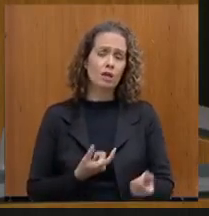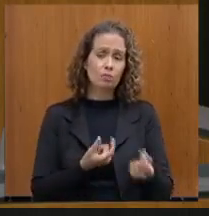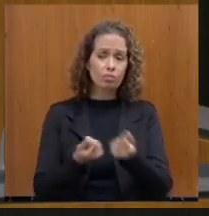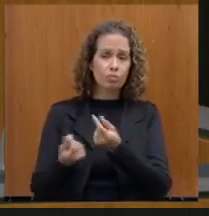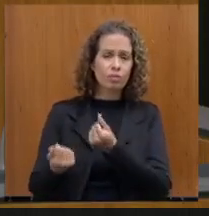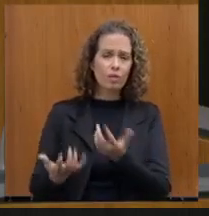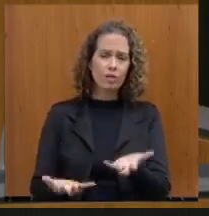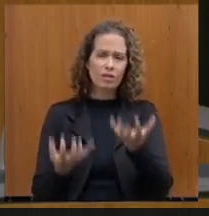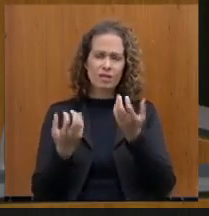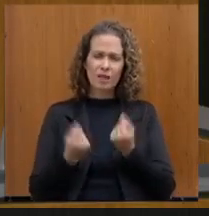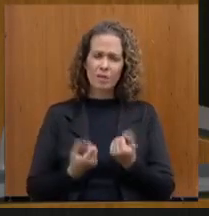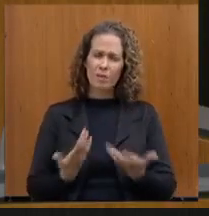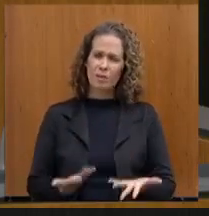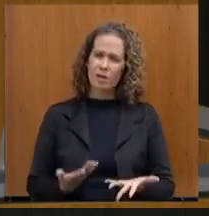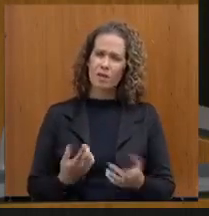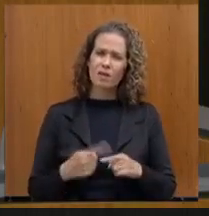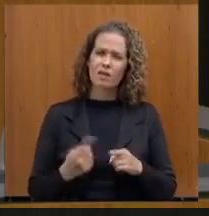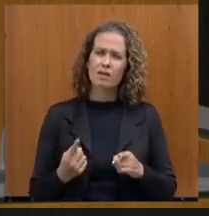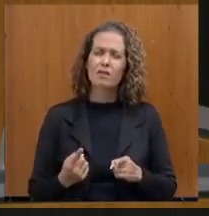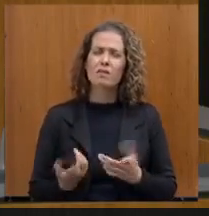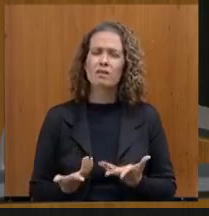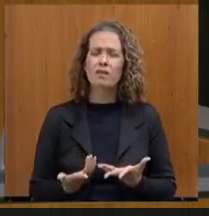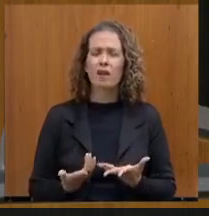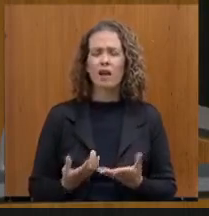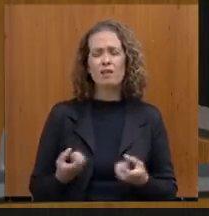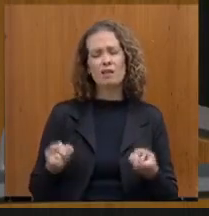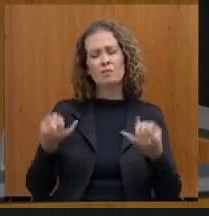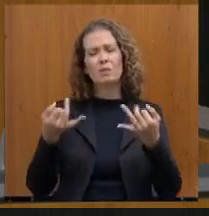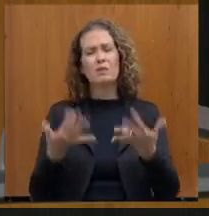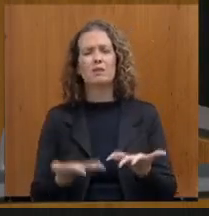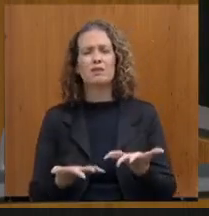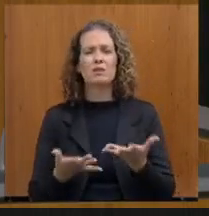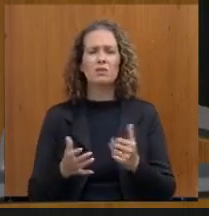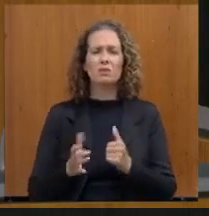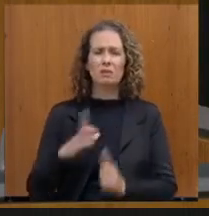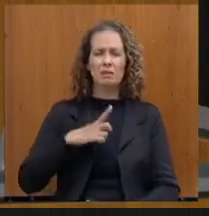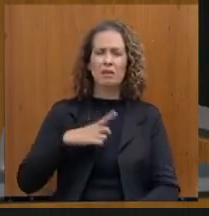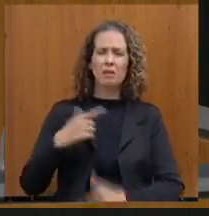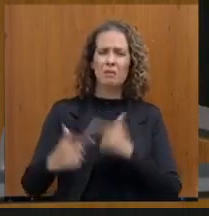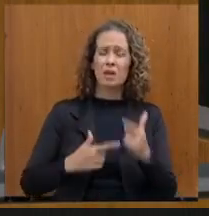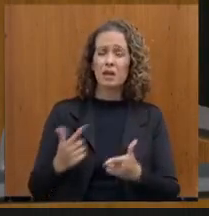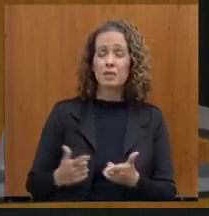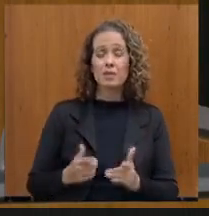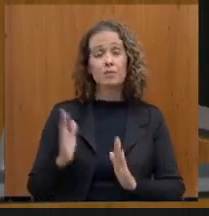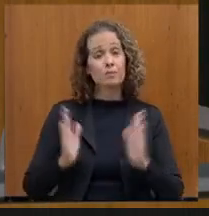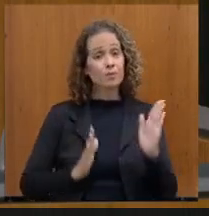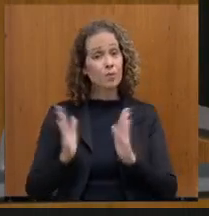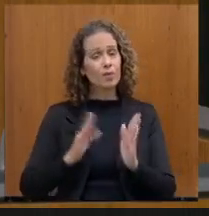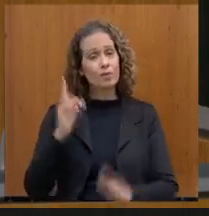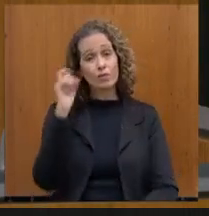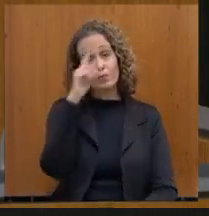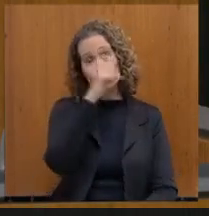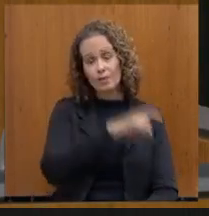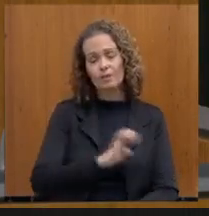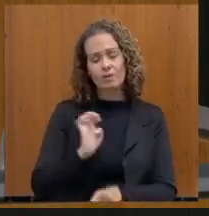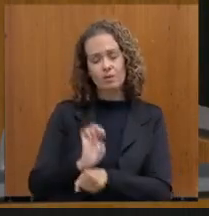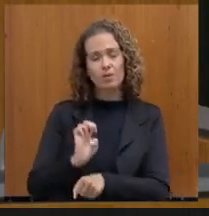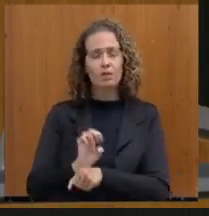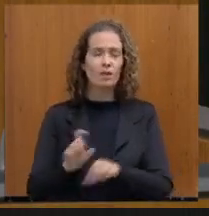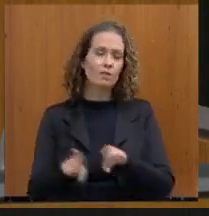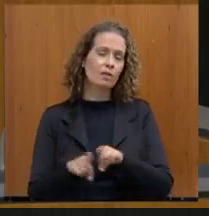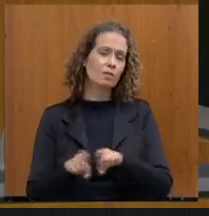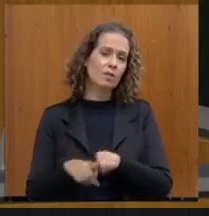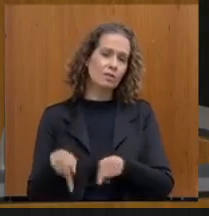sob a justificativa de que gera emprego, nós estamos em um momento muito crítico, no Estado e no país, mas nós estamos discutindo o